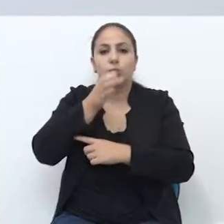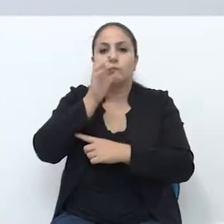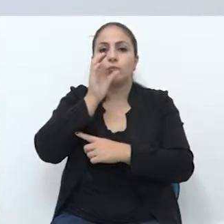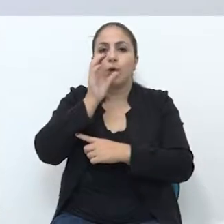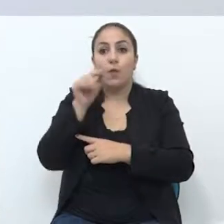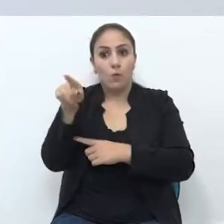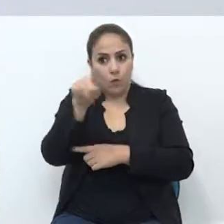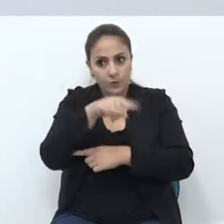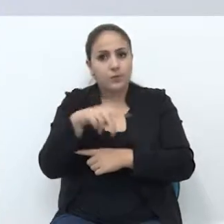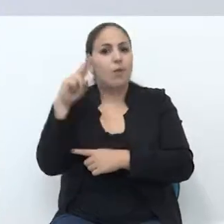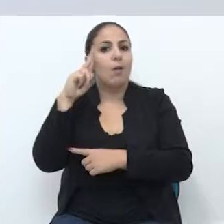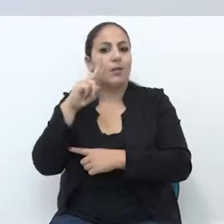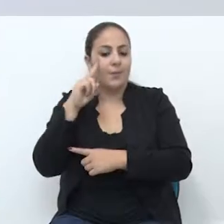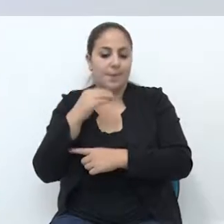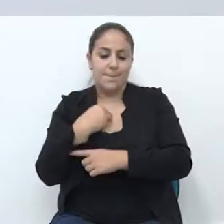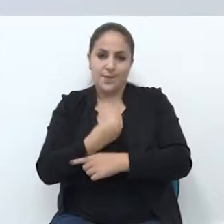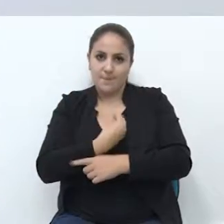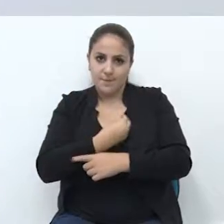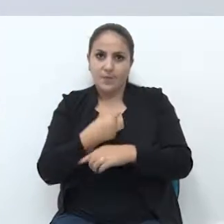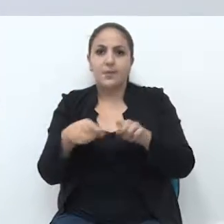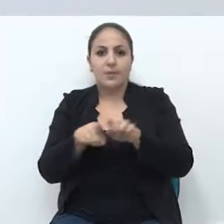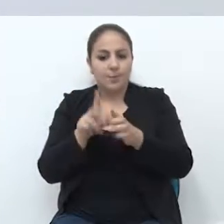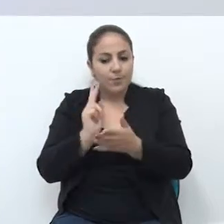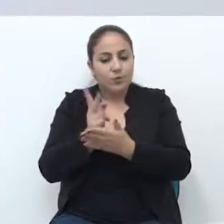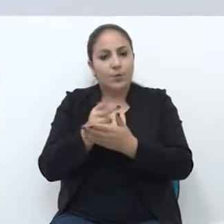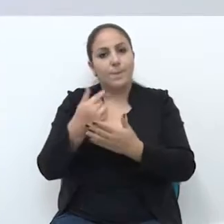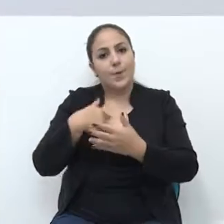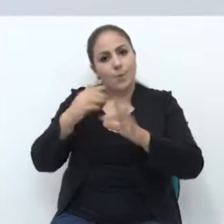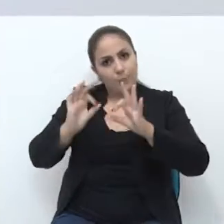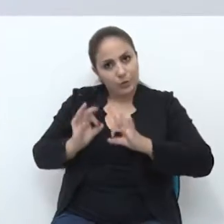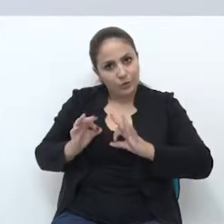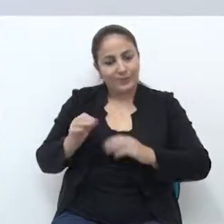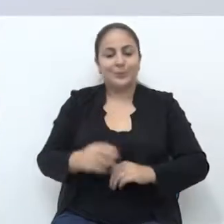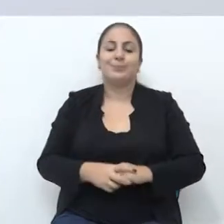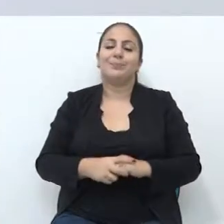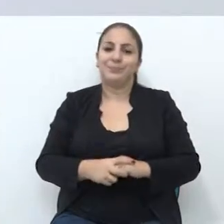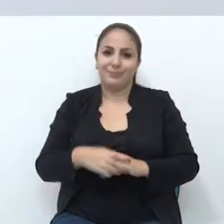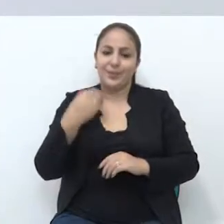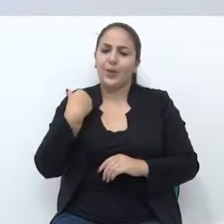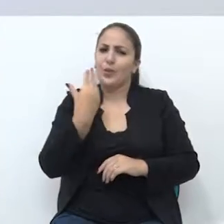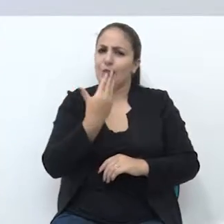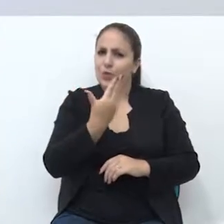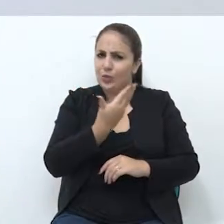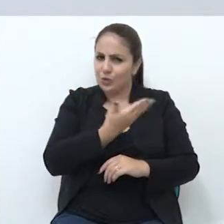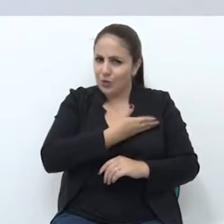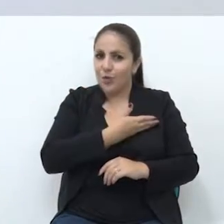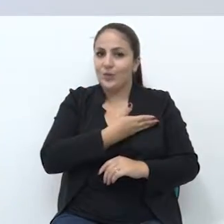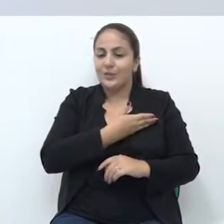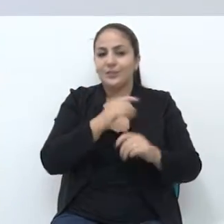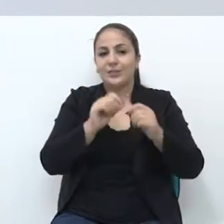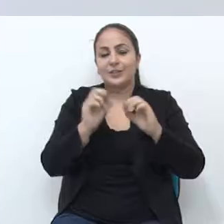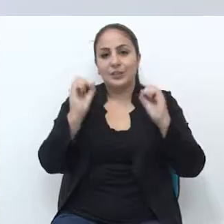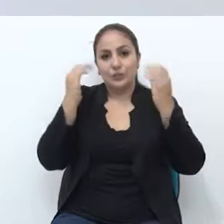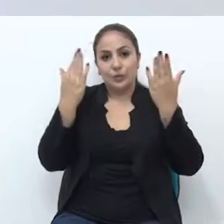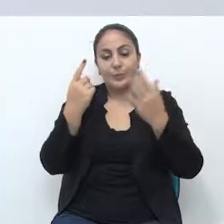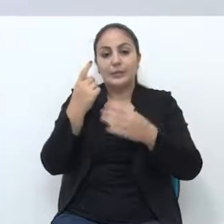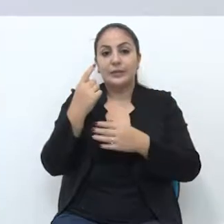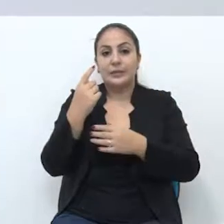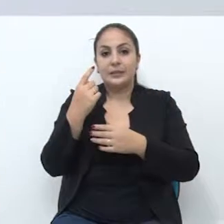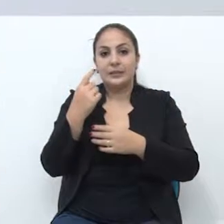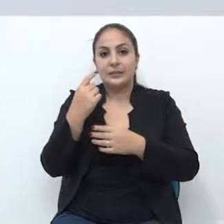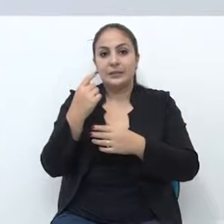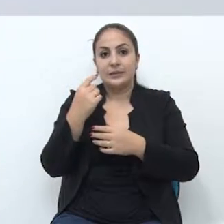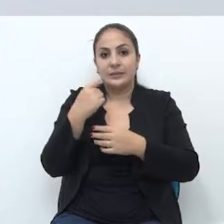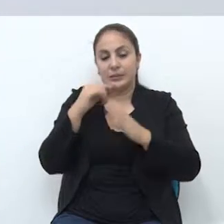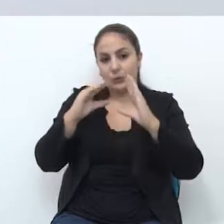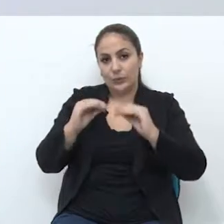Isto nós celebramos na quinta-feira à noite, né? E também tem um gesto, nesta noite, muito significativo, que é o gesto do lava